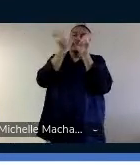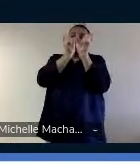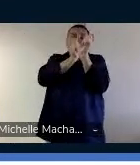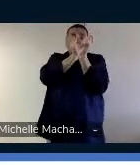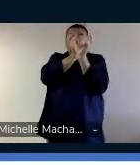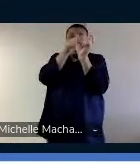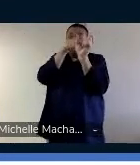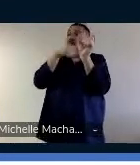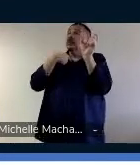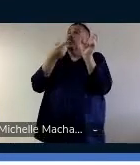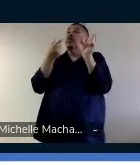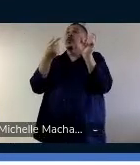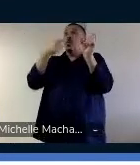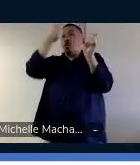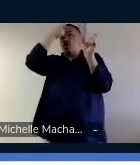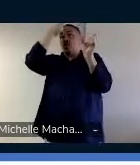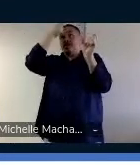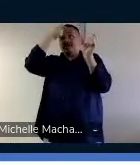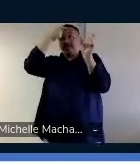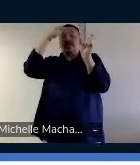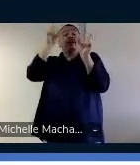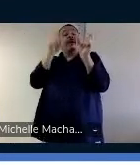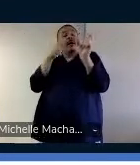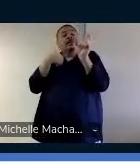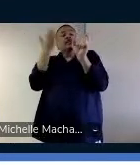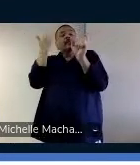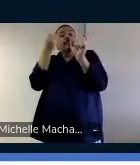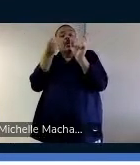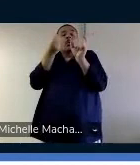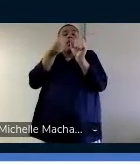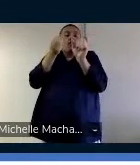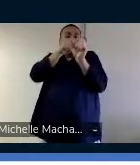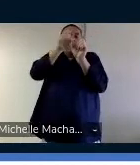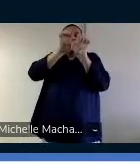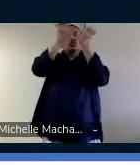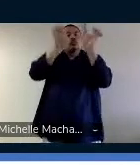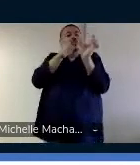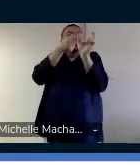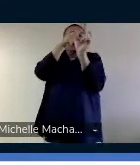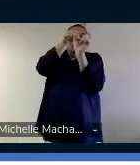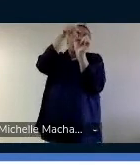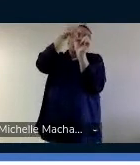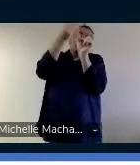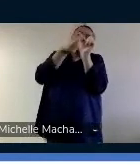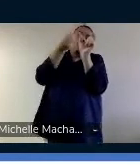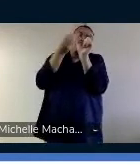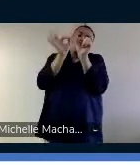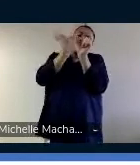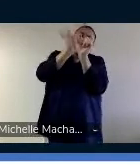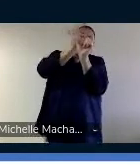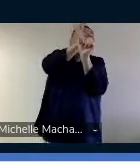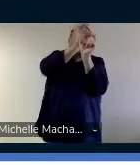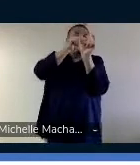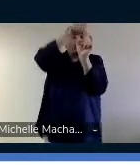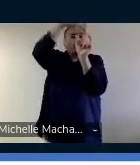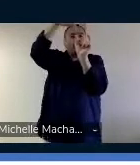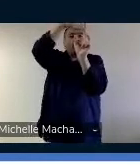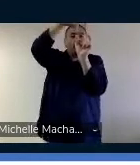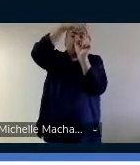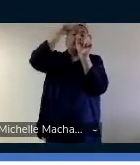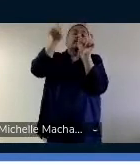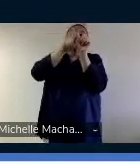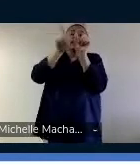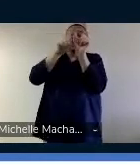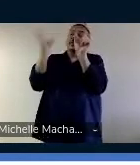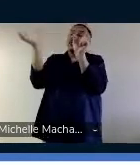consciência que um indivíduo pode ter sobre a estrutura da palavra, o que forma uma palavra e a interferência que